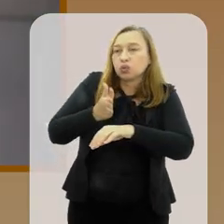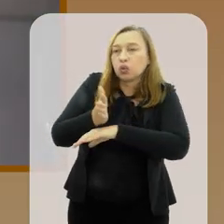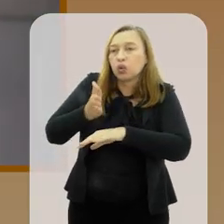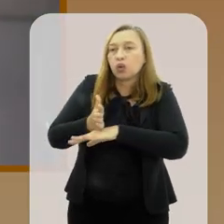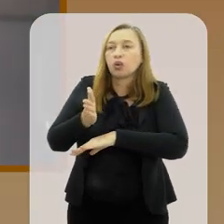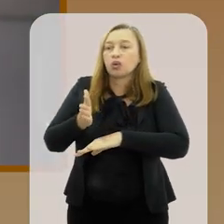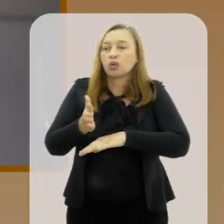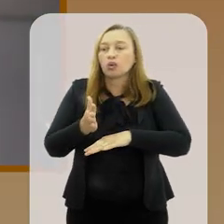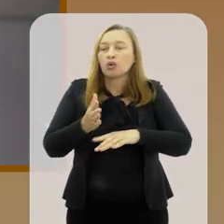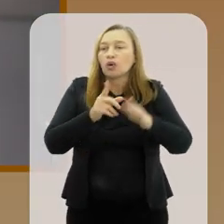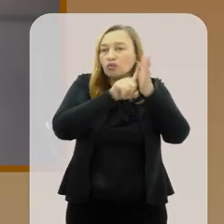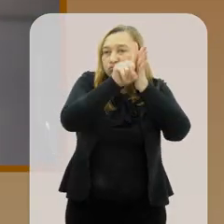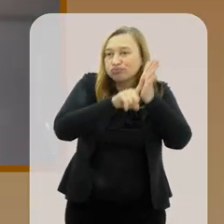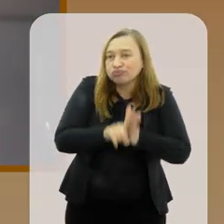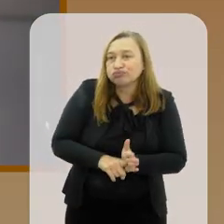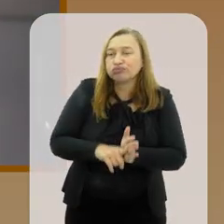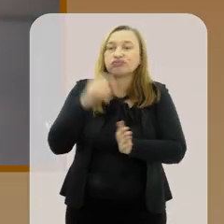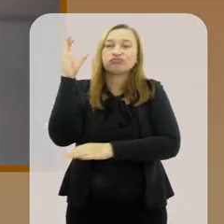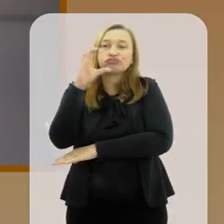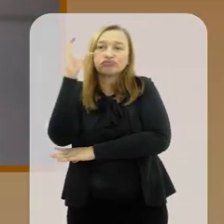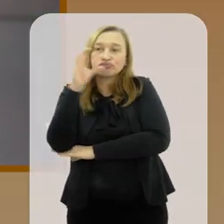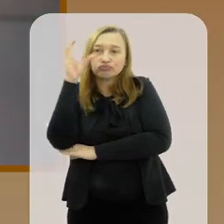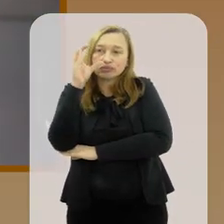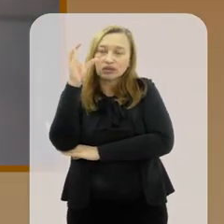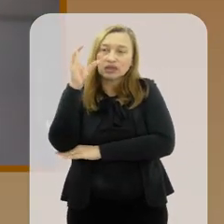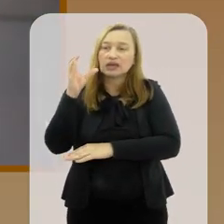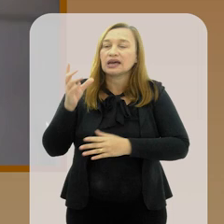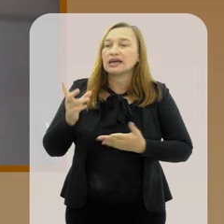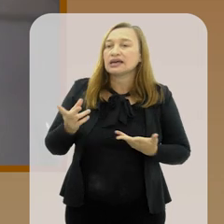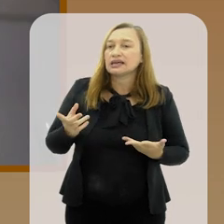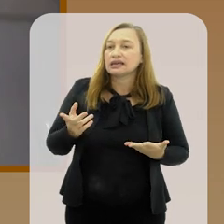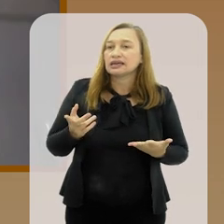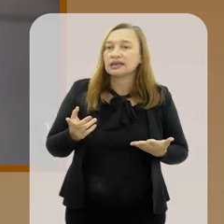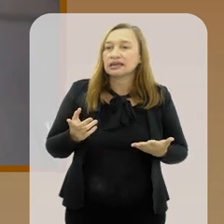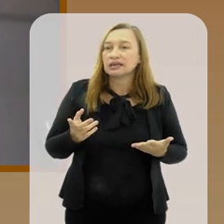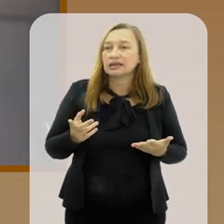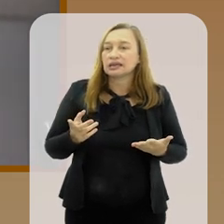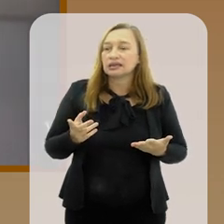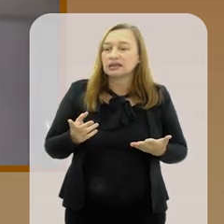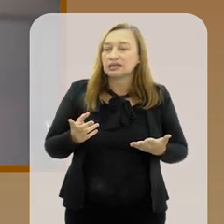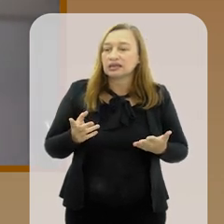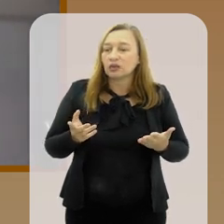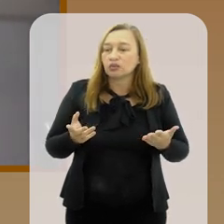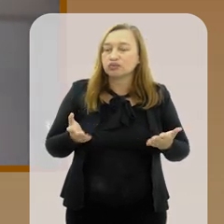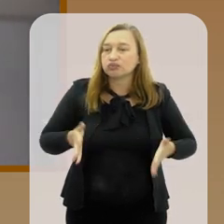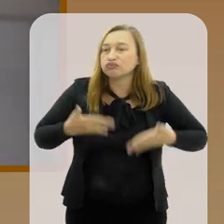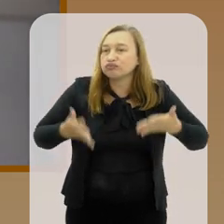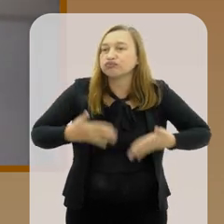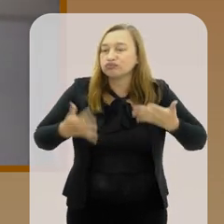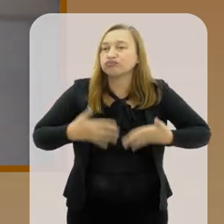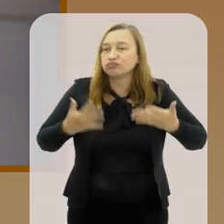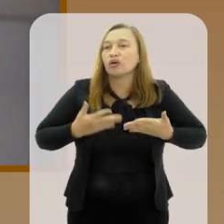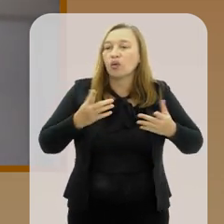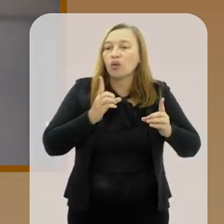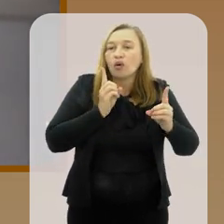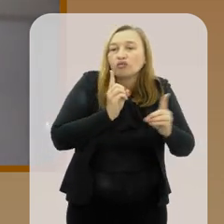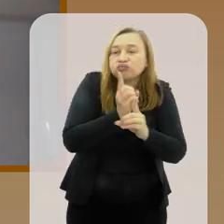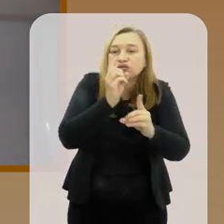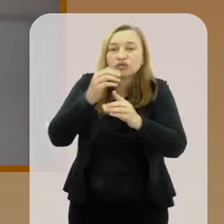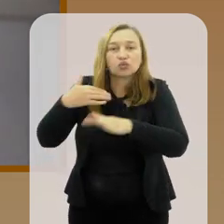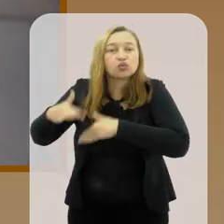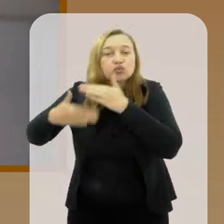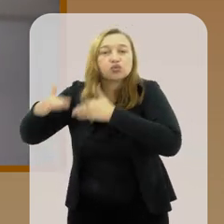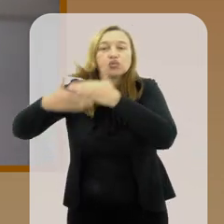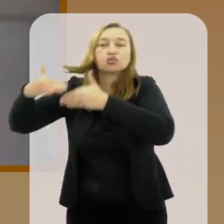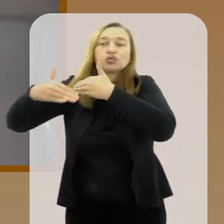participar de todo esse processo de descoberta científica tentando se manter sempre excitado pelo